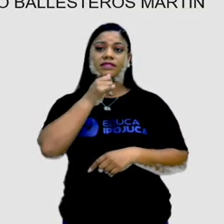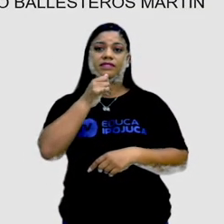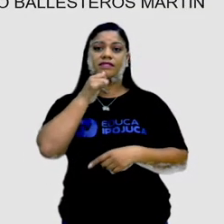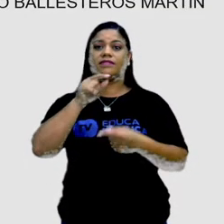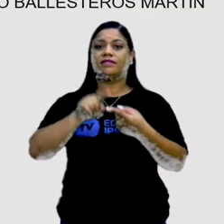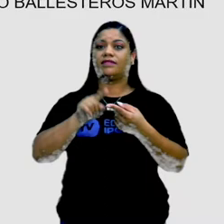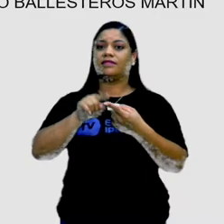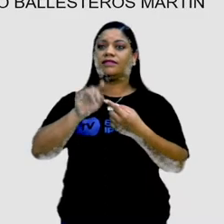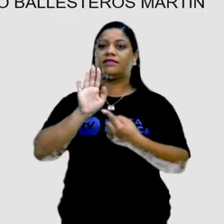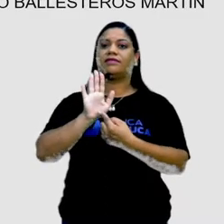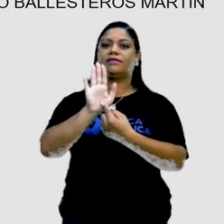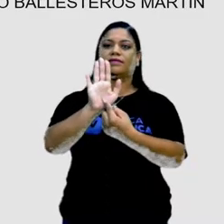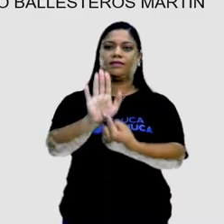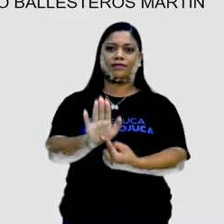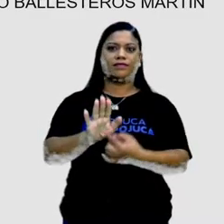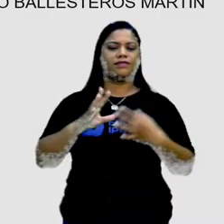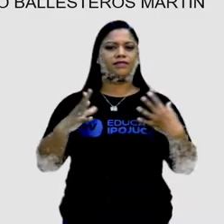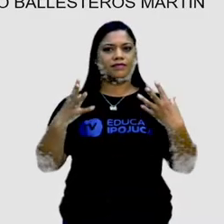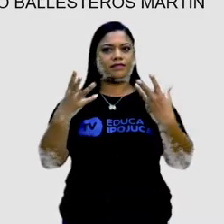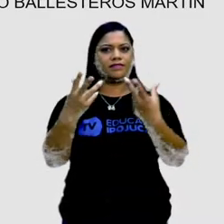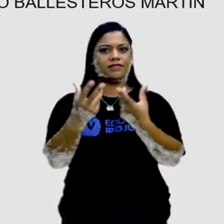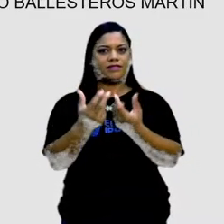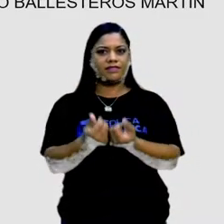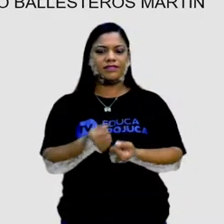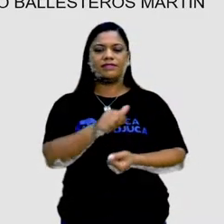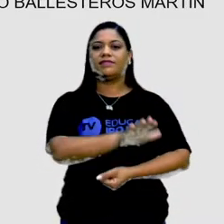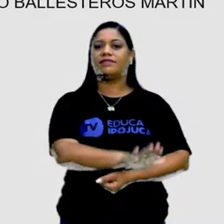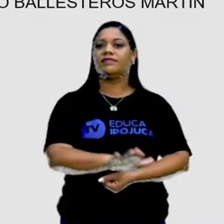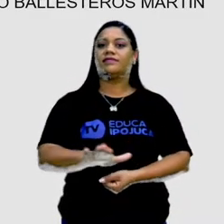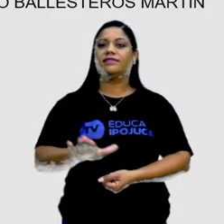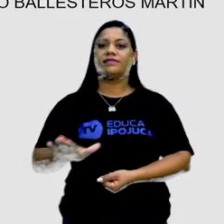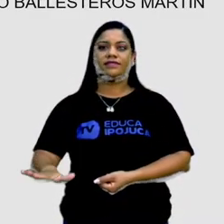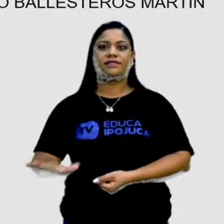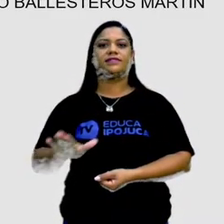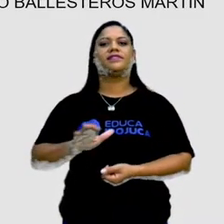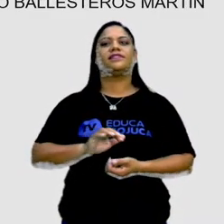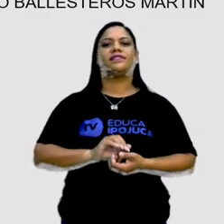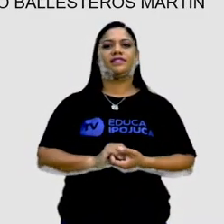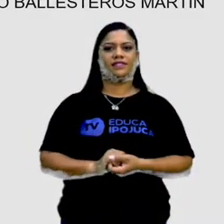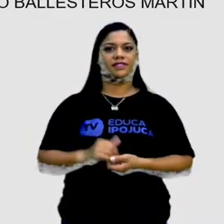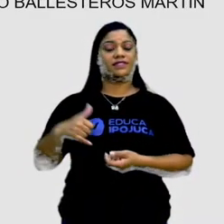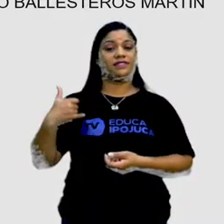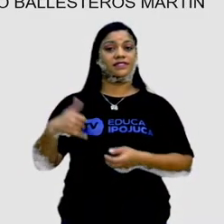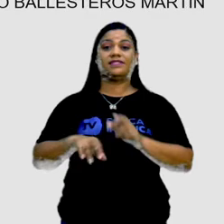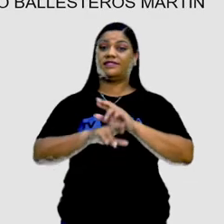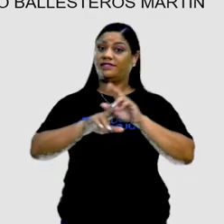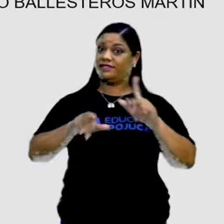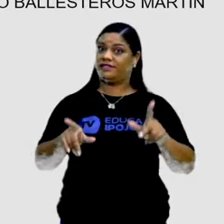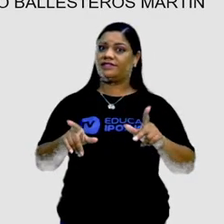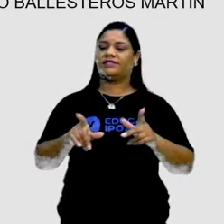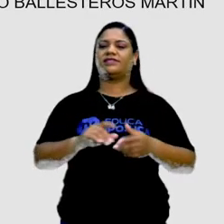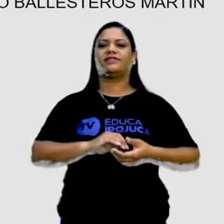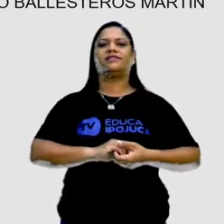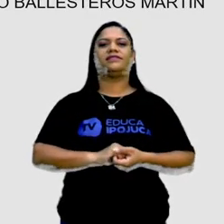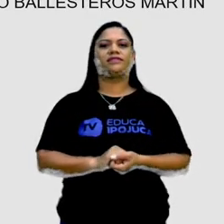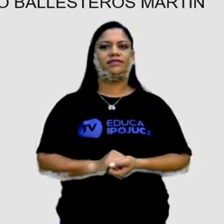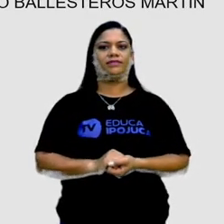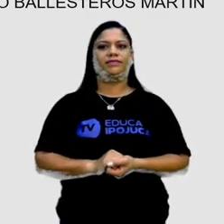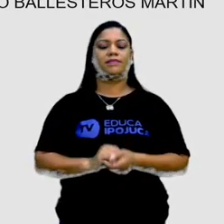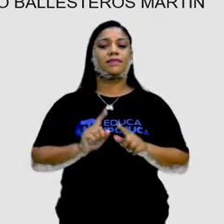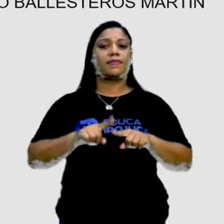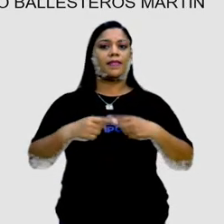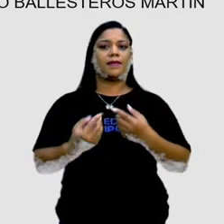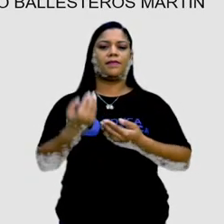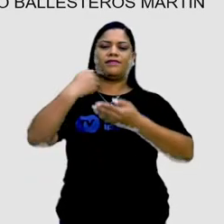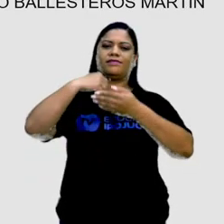também nos mostra, né, em todas essas crianças há uma seriedade que não corresponde com sua idade. Por dentro, mas por